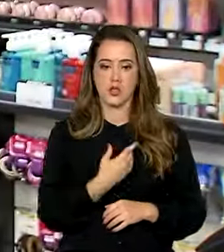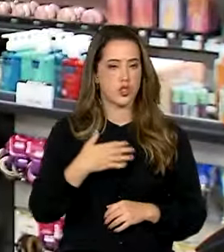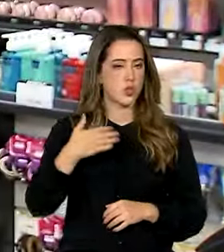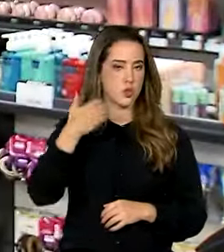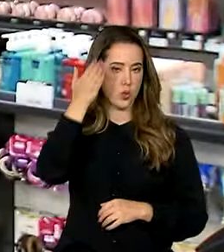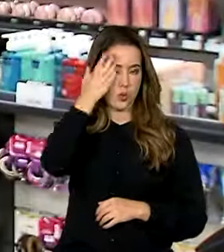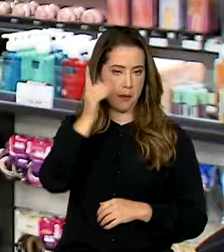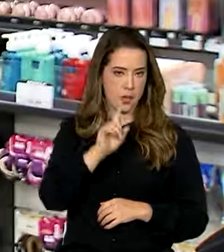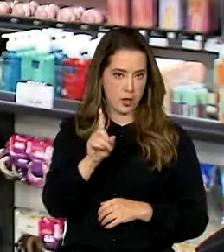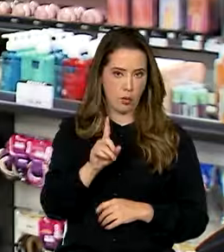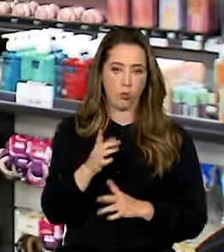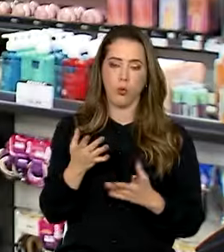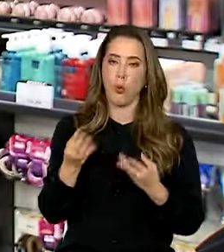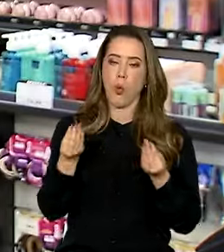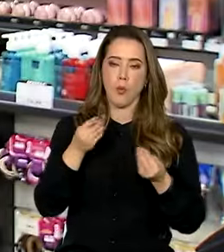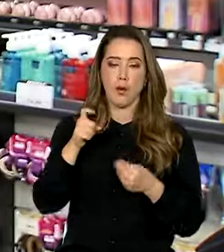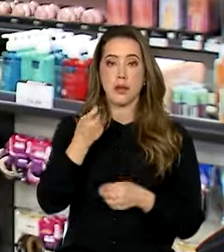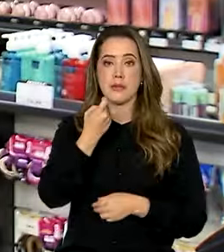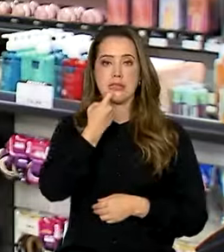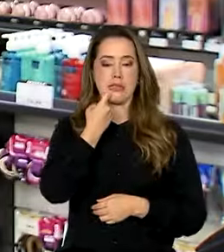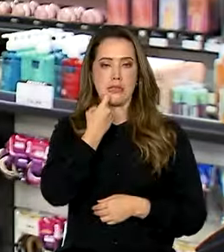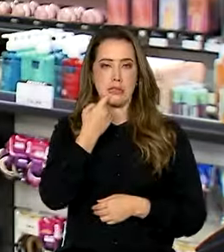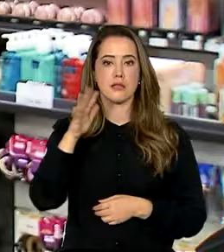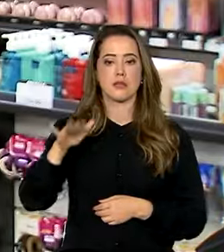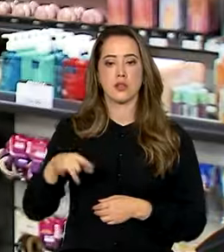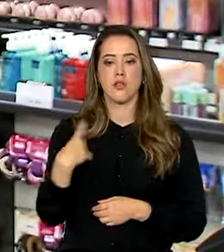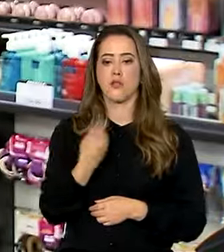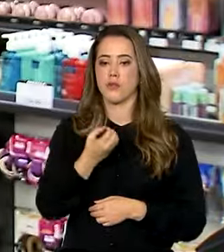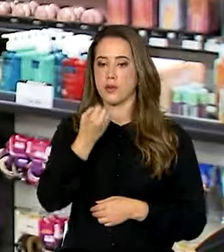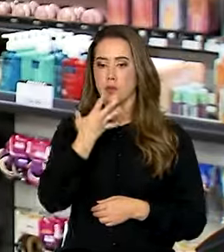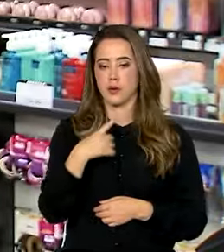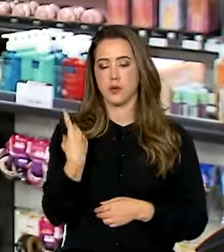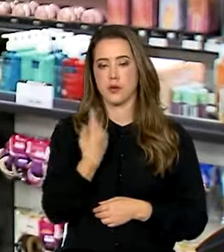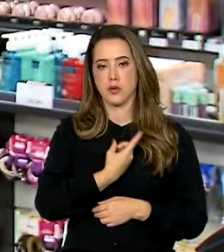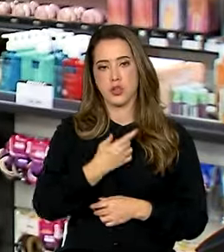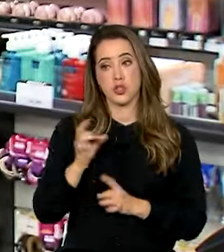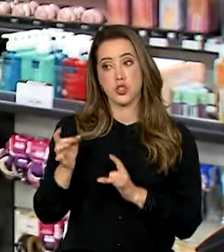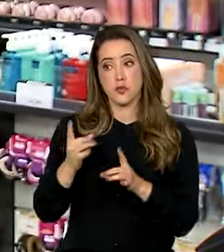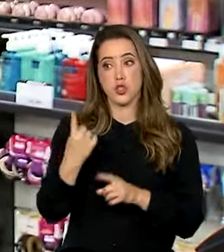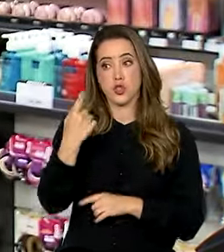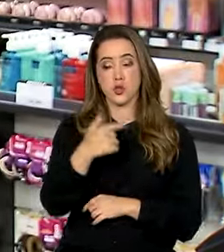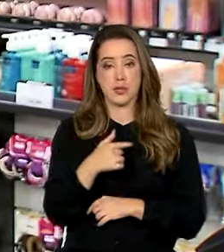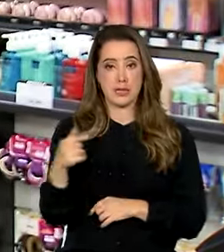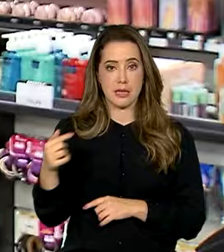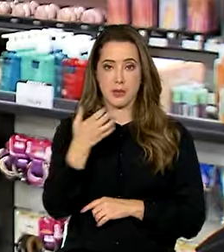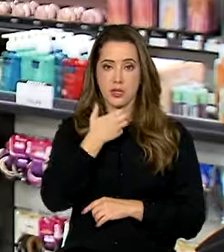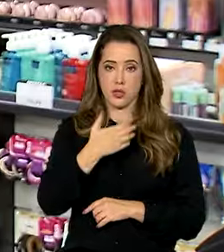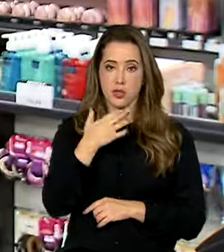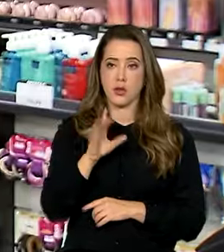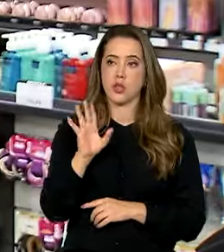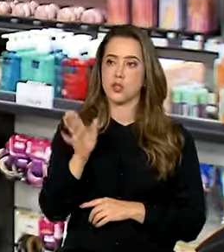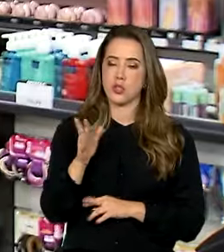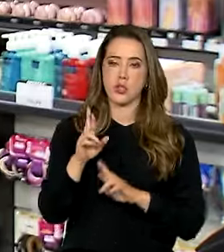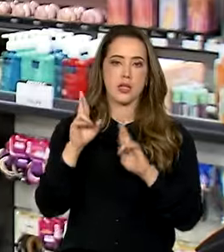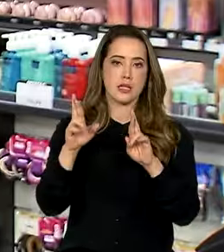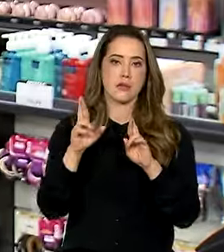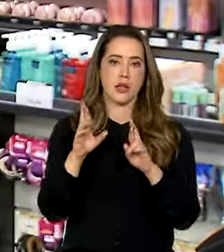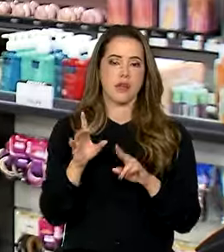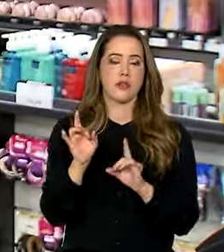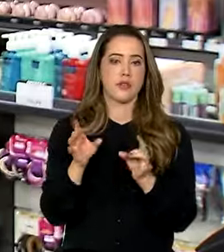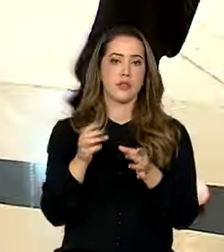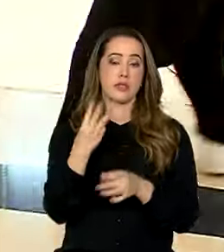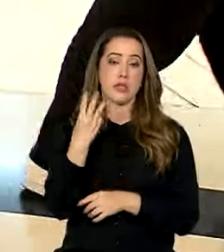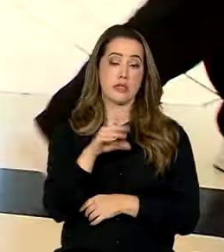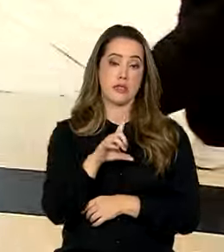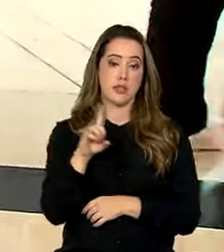Black Friday, só que a gente aprendeu realmente. Os últimos três anos foi sucesso. O a gente tem de vender em uma semana de dezembro, a gente espera vender em três dias de